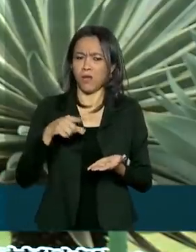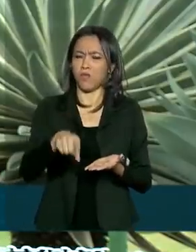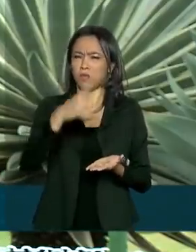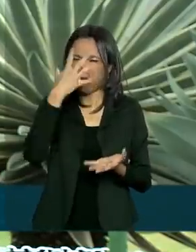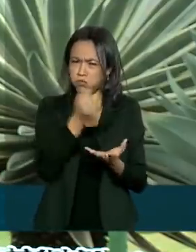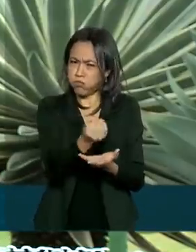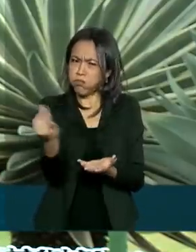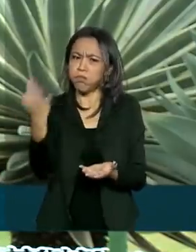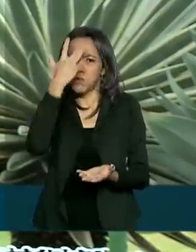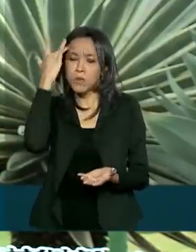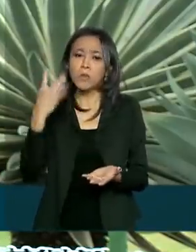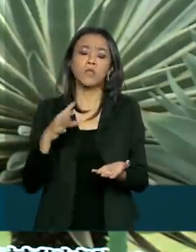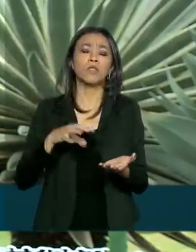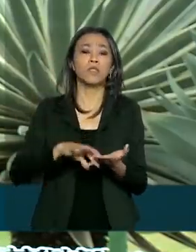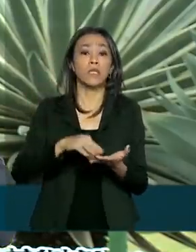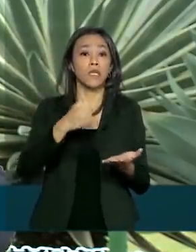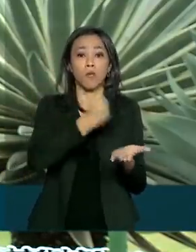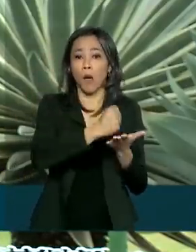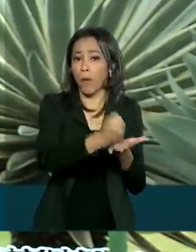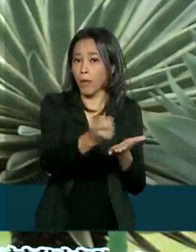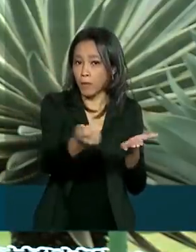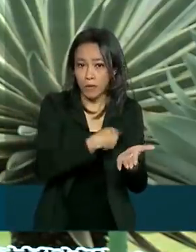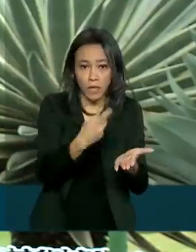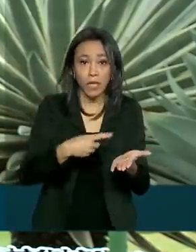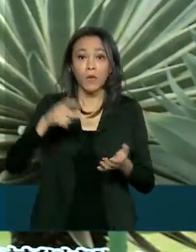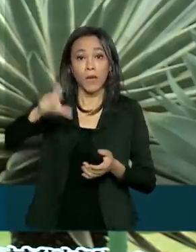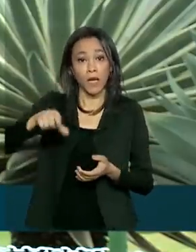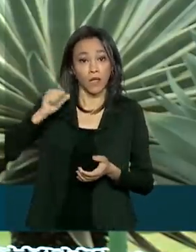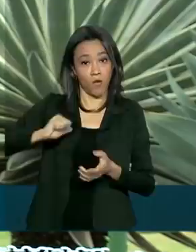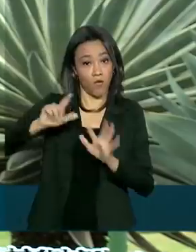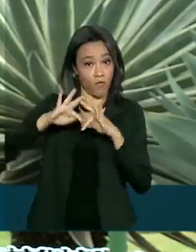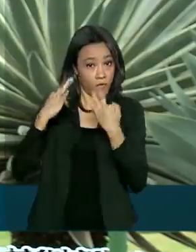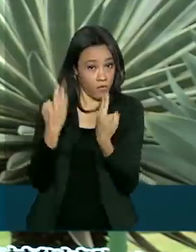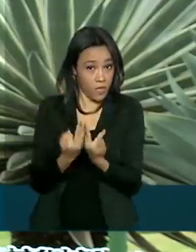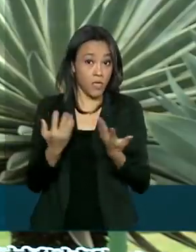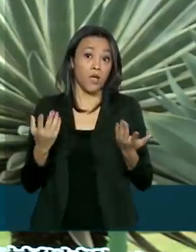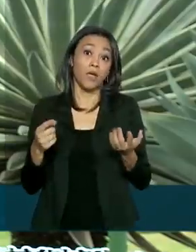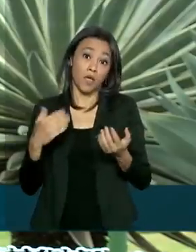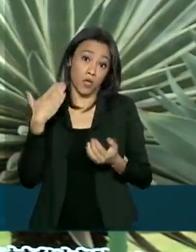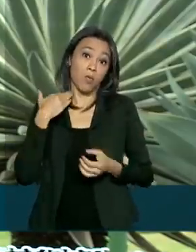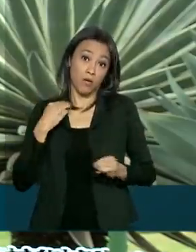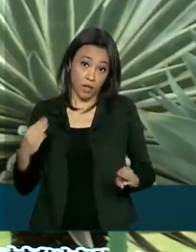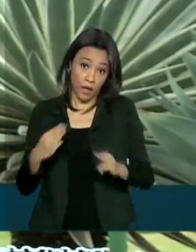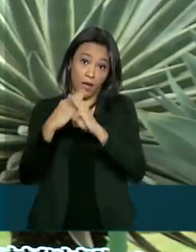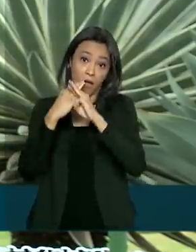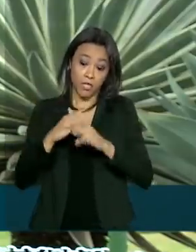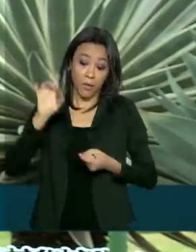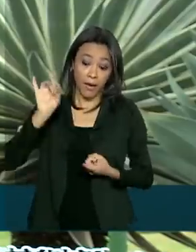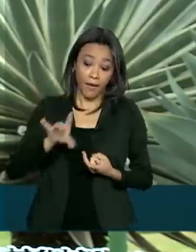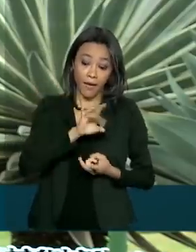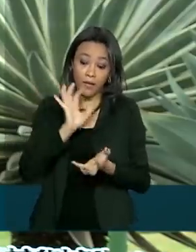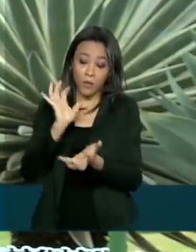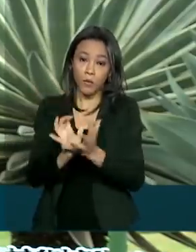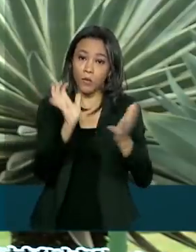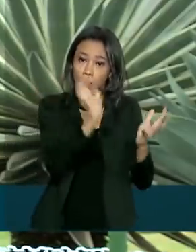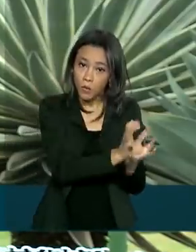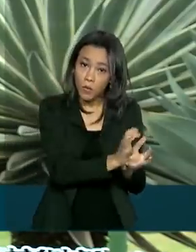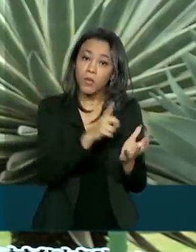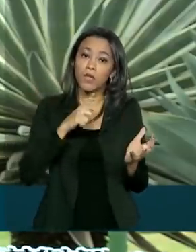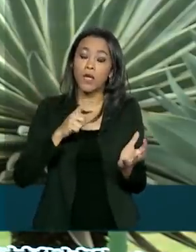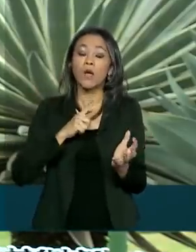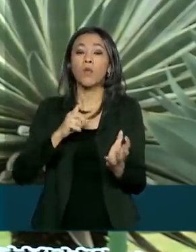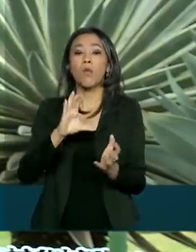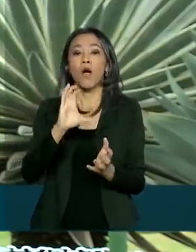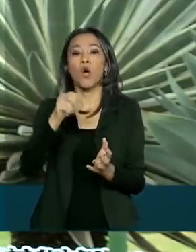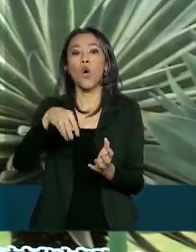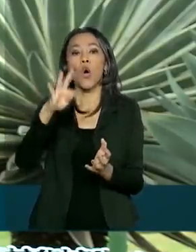informais e inscritos no Bolsa Família cadastrados nesse programa e a Caixa promete para cada um deles uma conta bancária